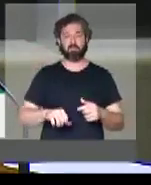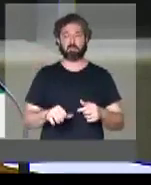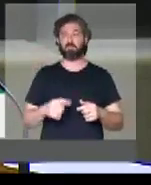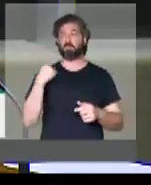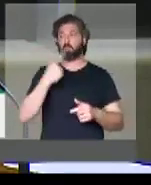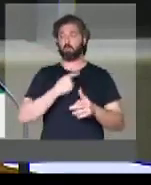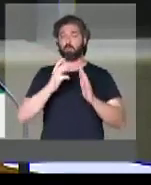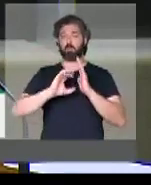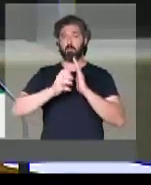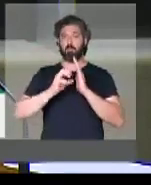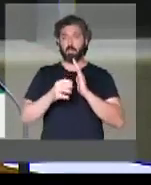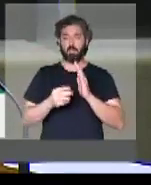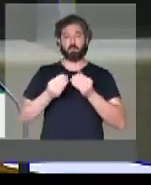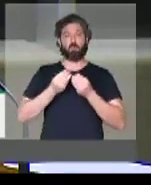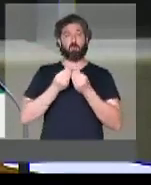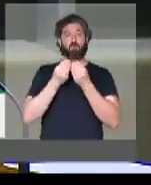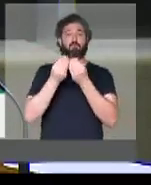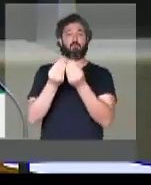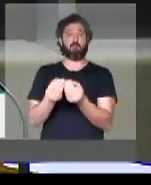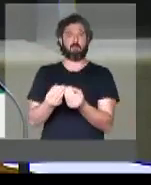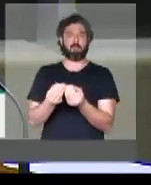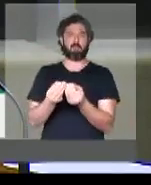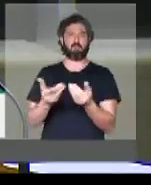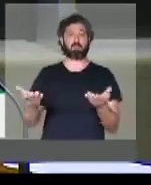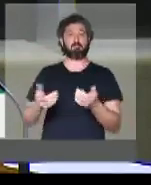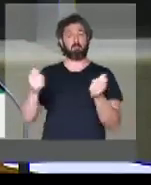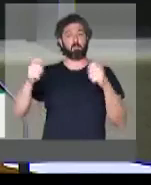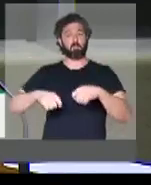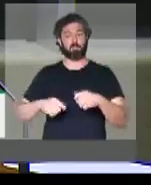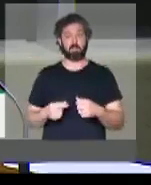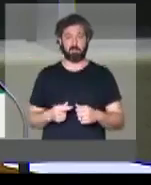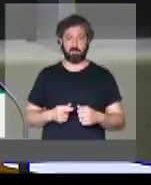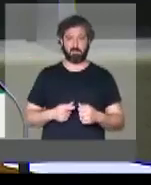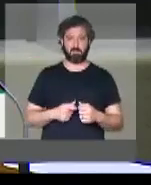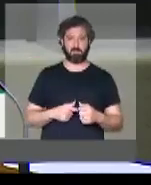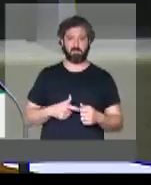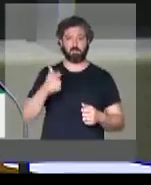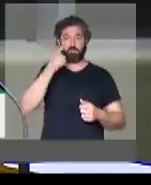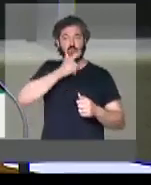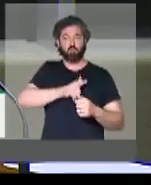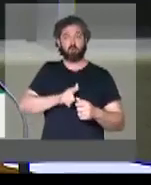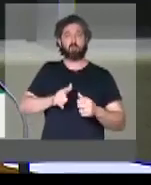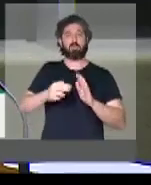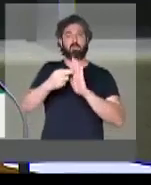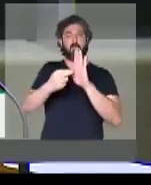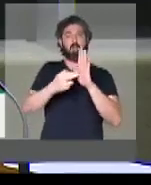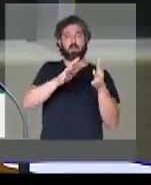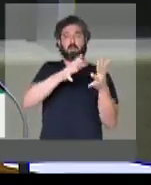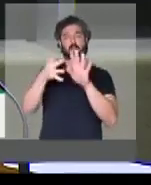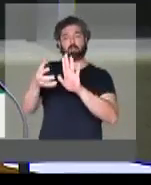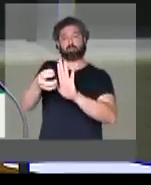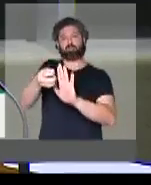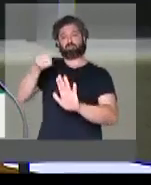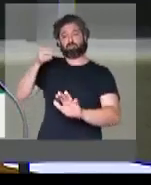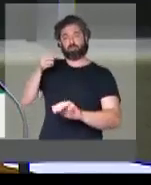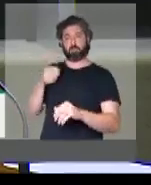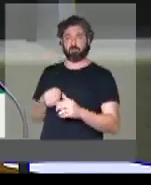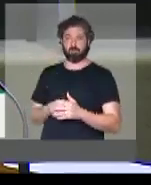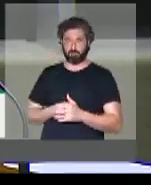é que o nosso partido oferece esta possibilidade de retirar a regra de transição,